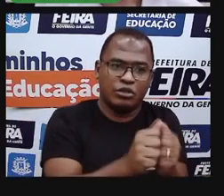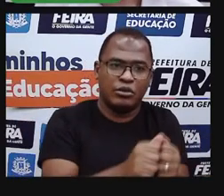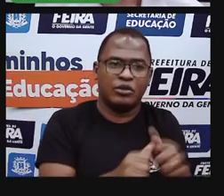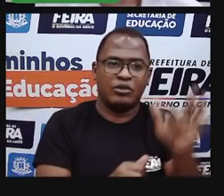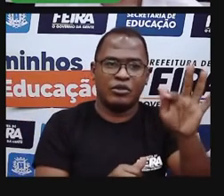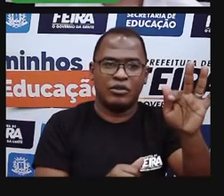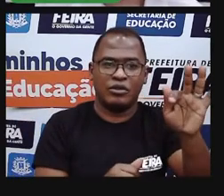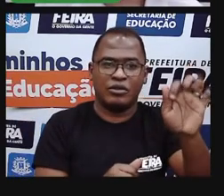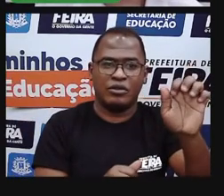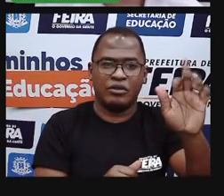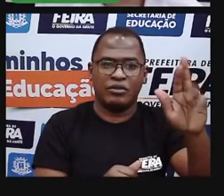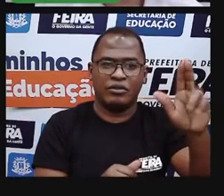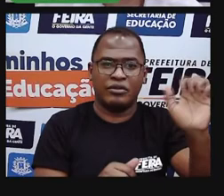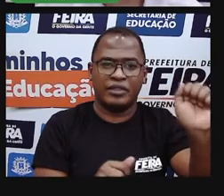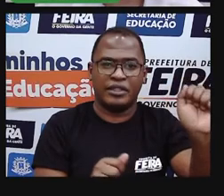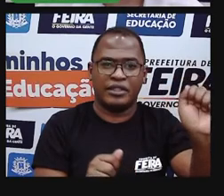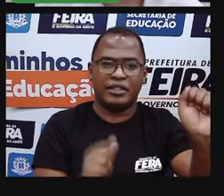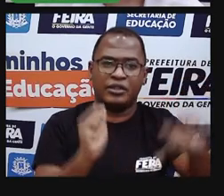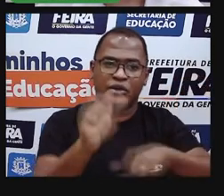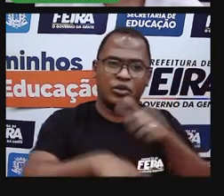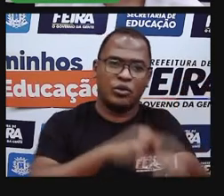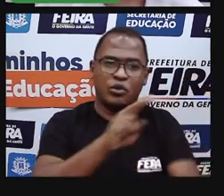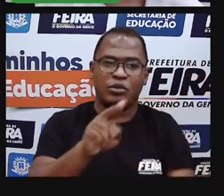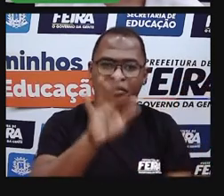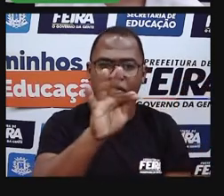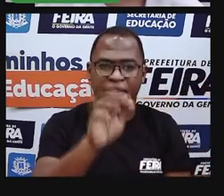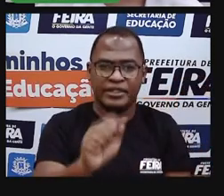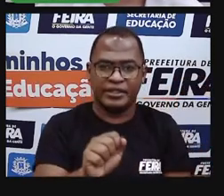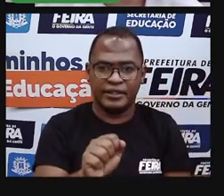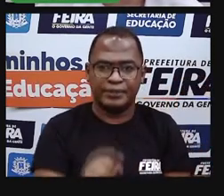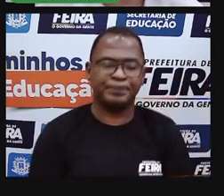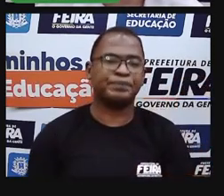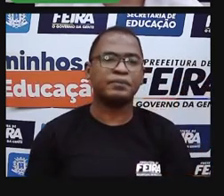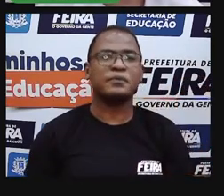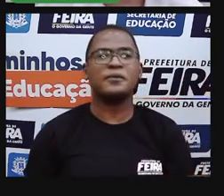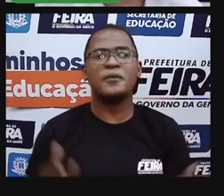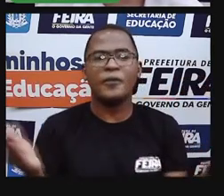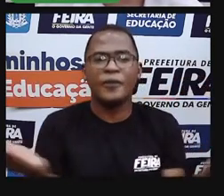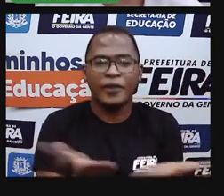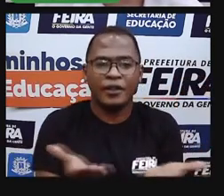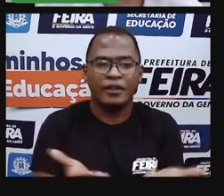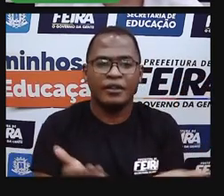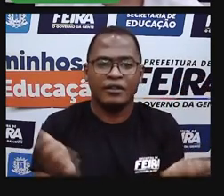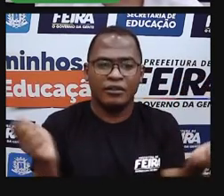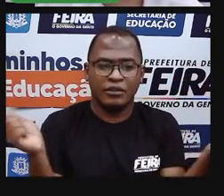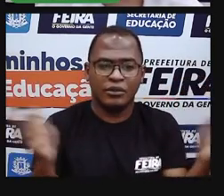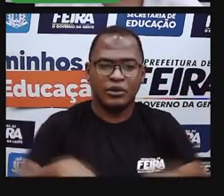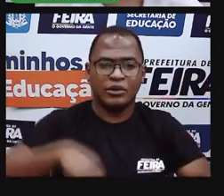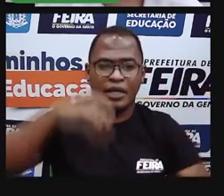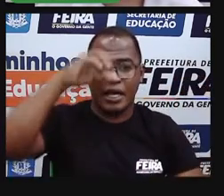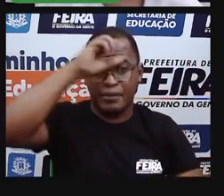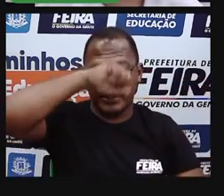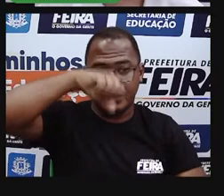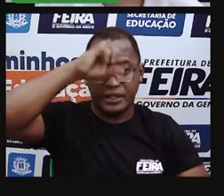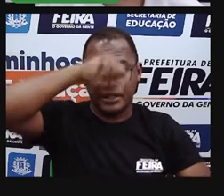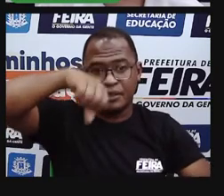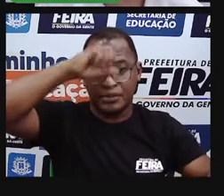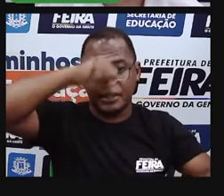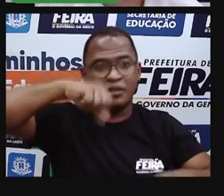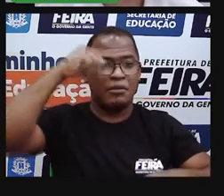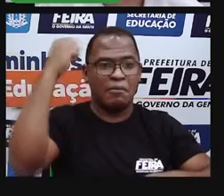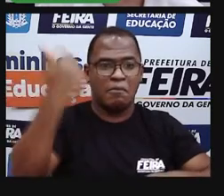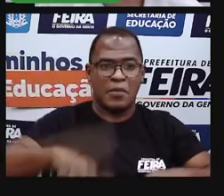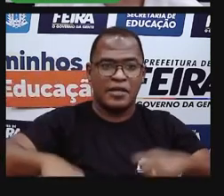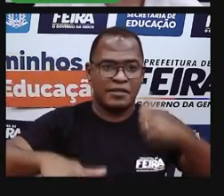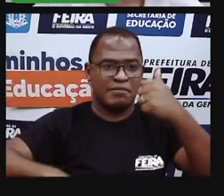E, na aula de hoje, o que é que nós vamos fazer? A gente vai continuar ampliando nossos estudos sobre a nossa princesa do sertão, e vamos estudar alguns